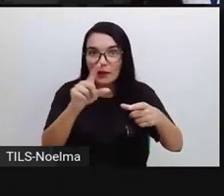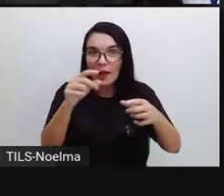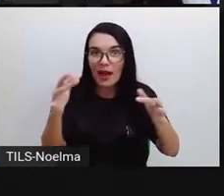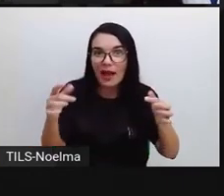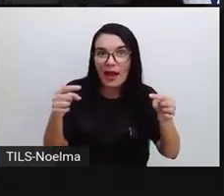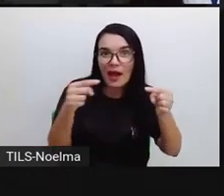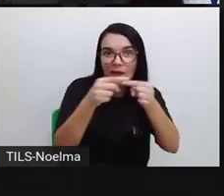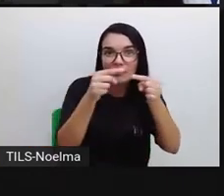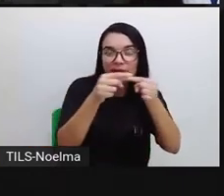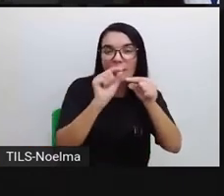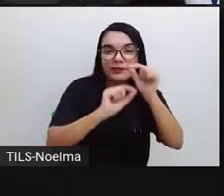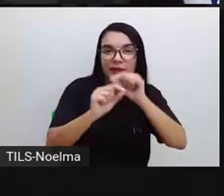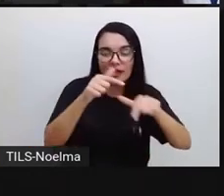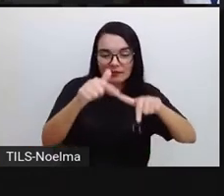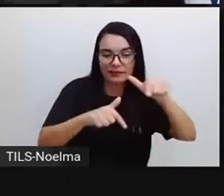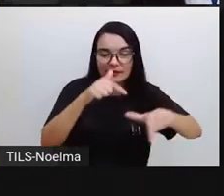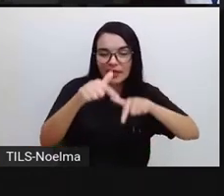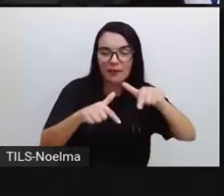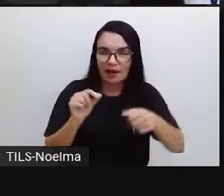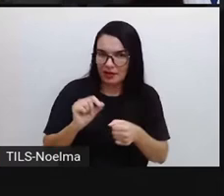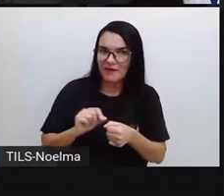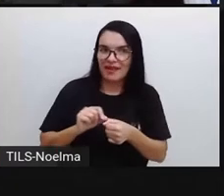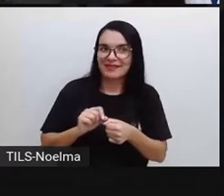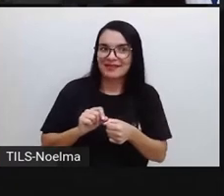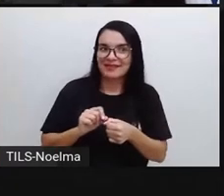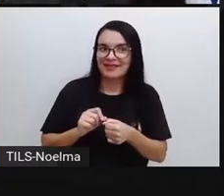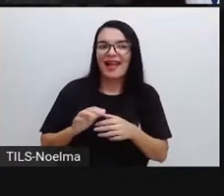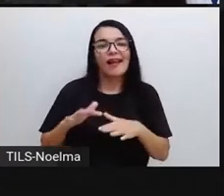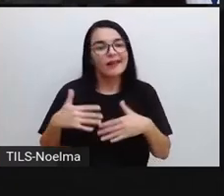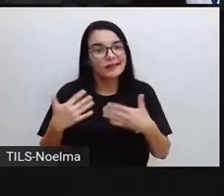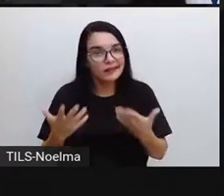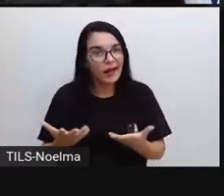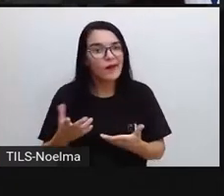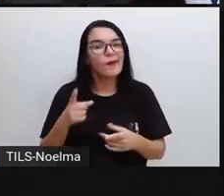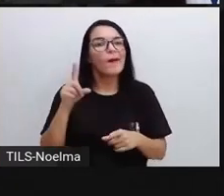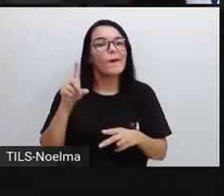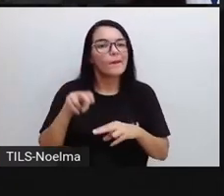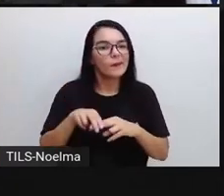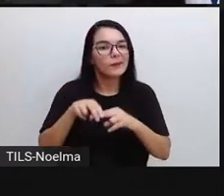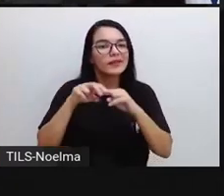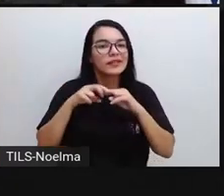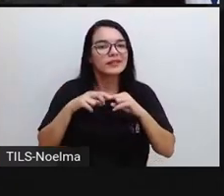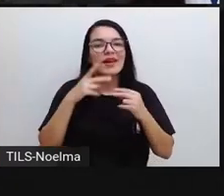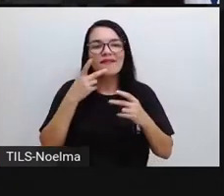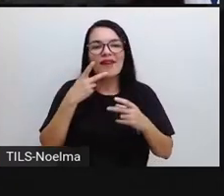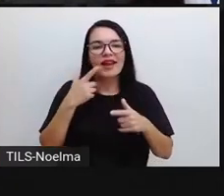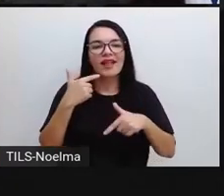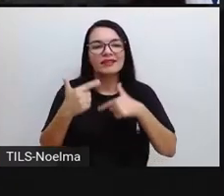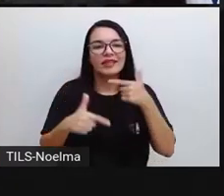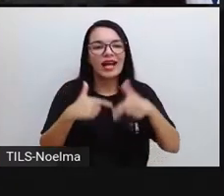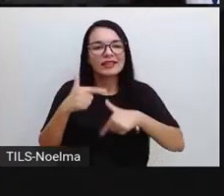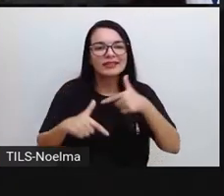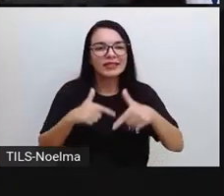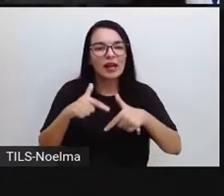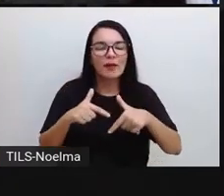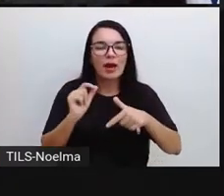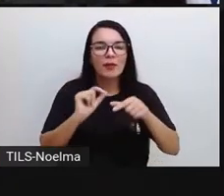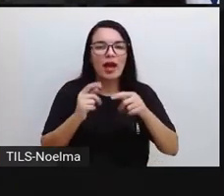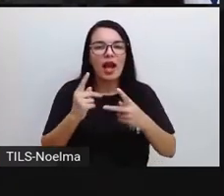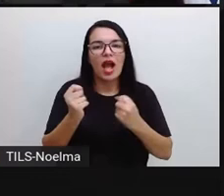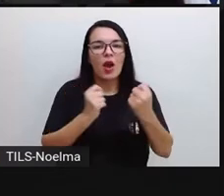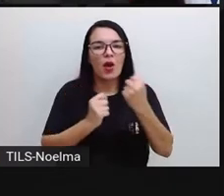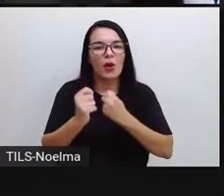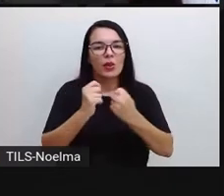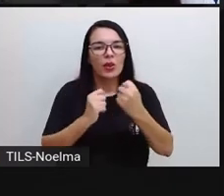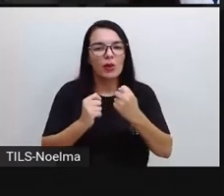desenvolve? E é por isso que a gente fala sobre atividades econômicas, certo? Por quê? Porque, de